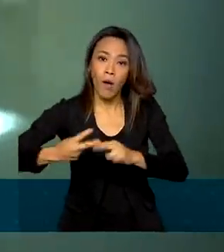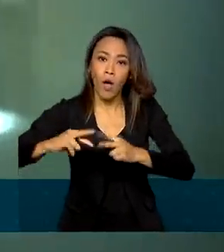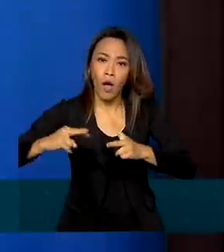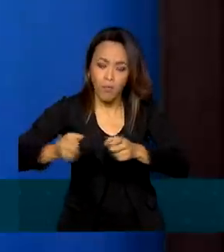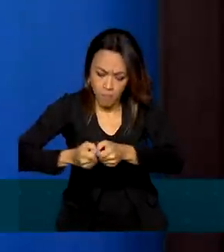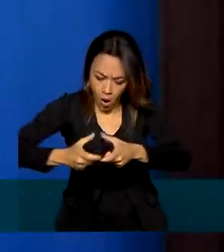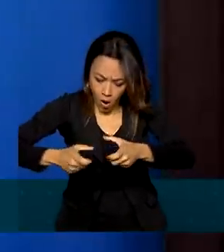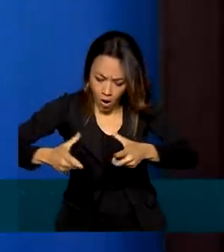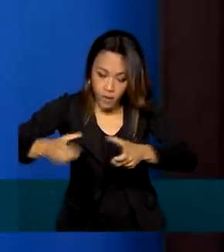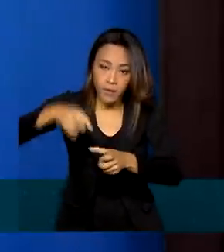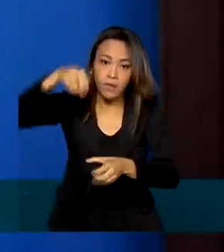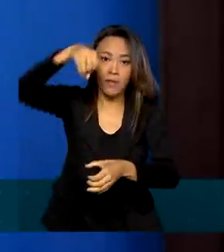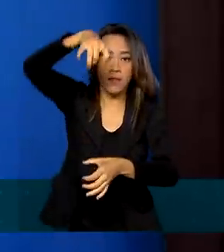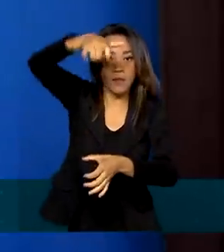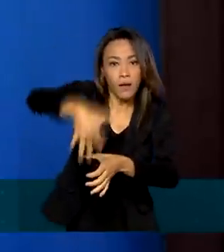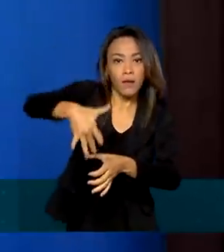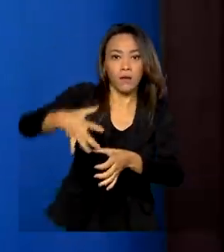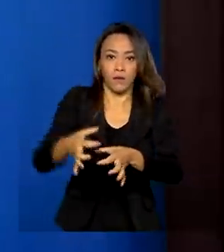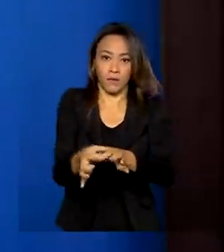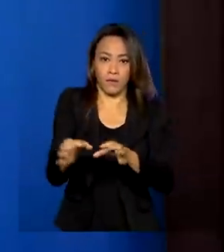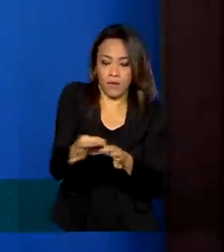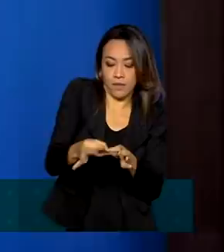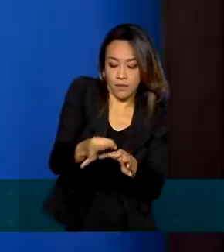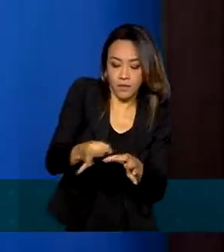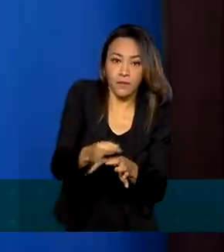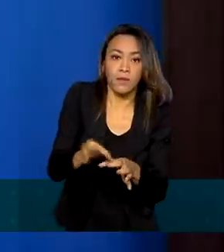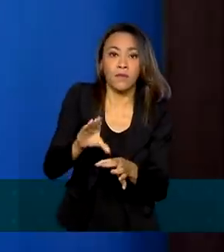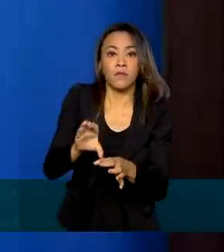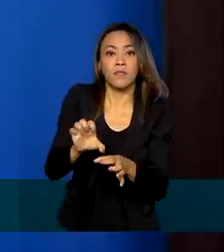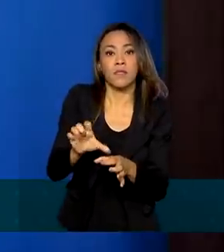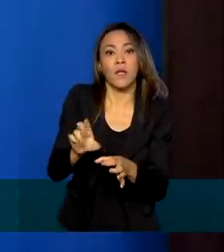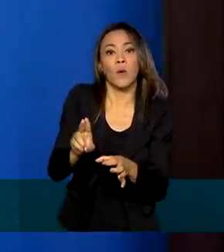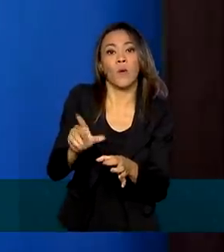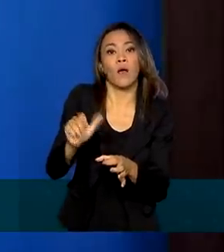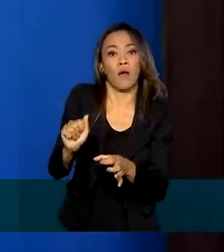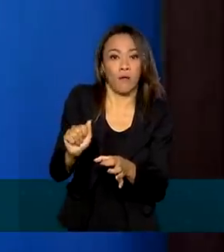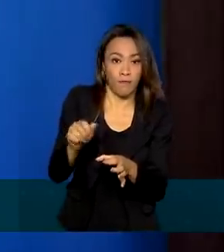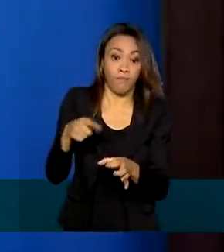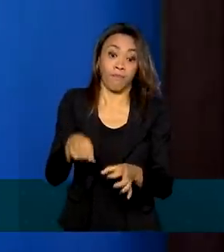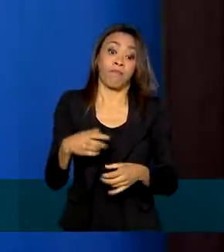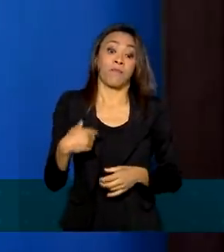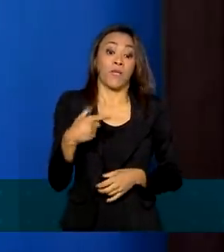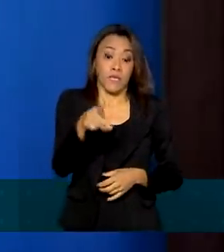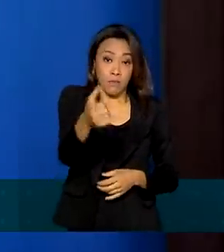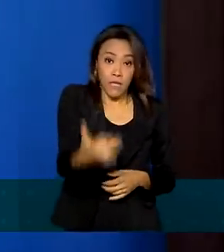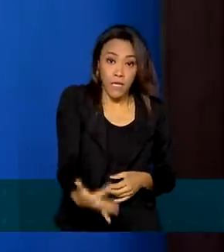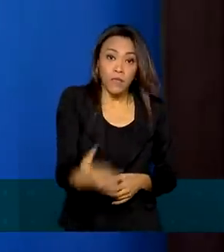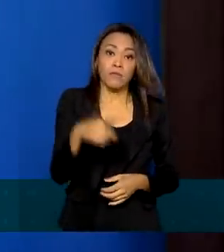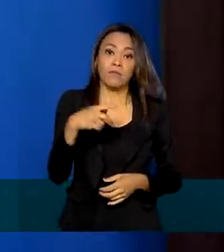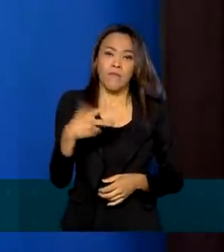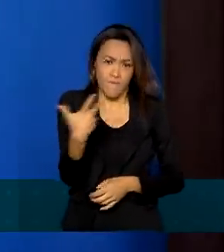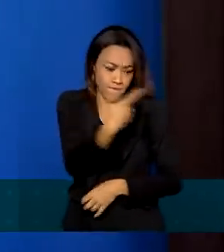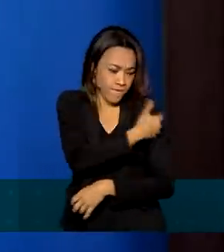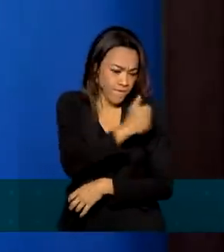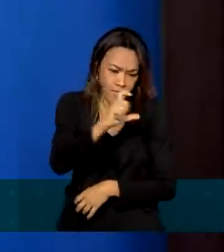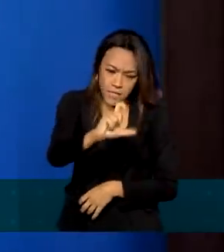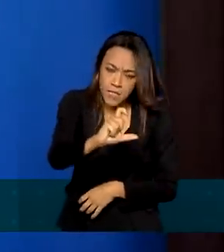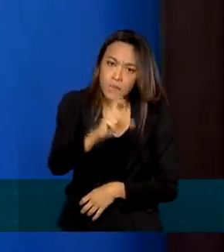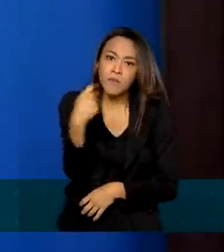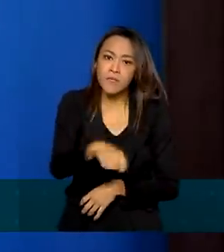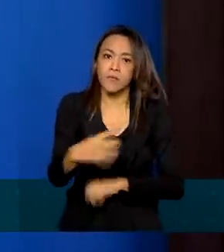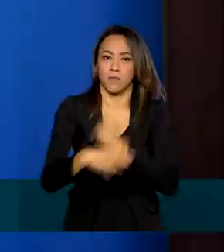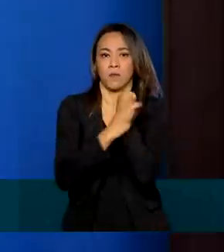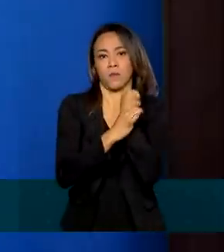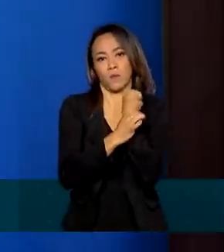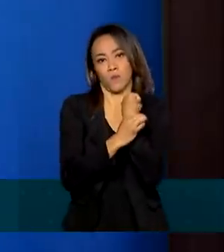células. O que norteia a análise técnica é que as vacinas precisam ser seguras. Uma vacina tem que proteger,